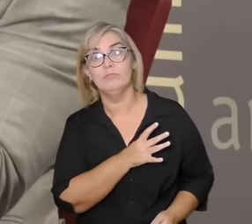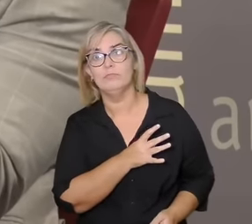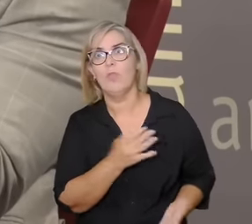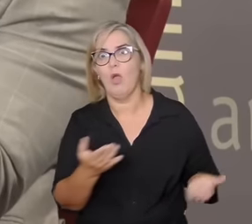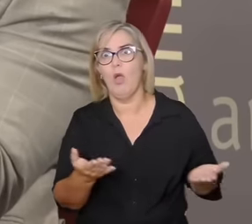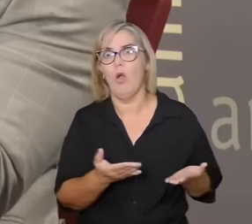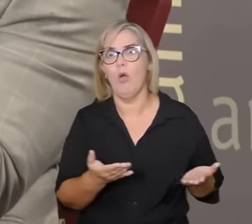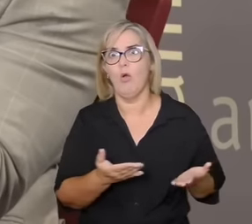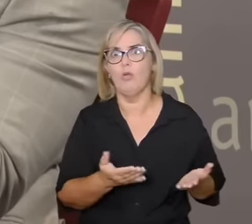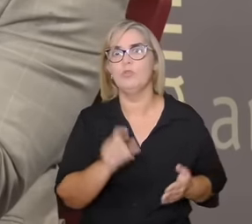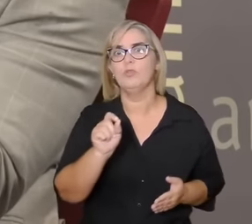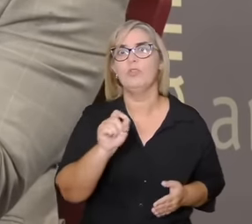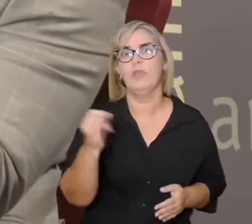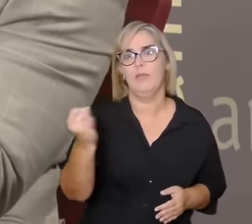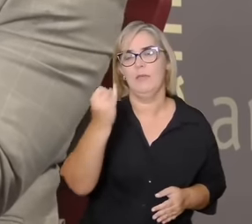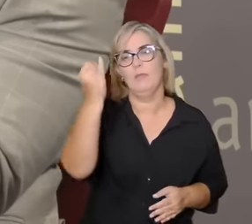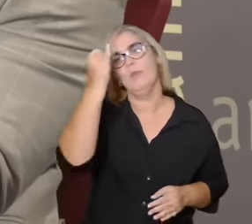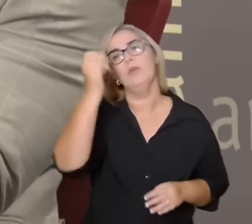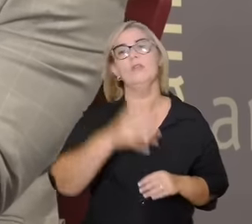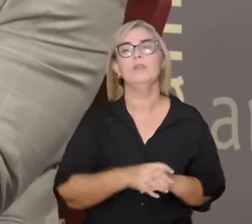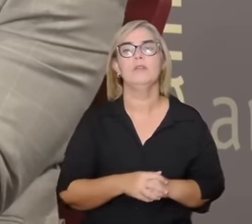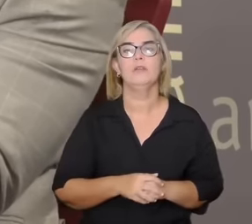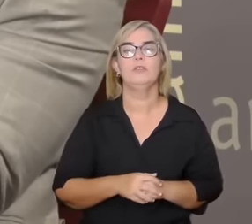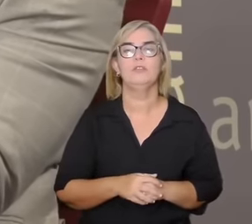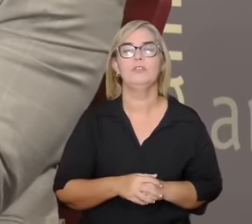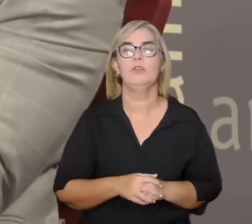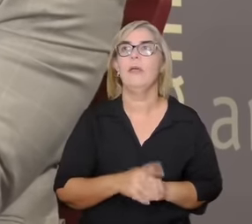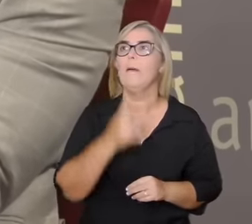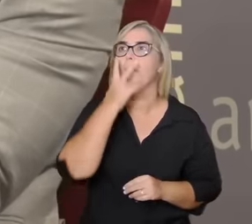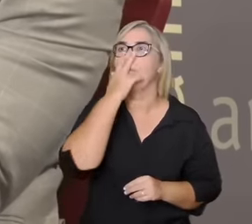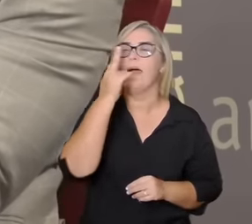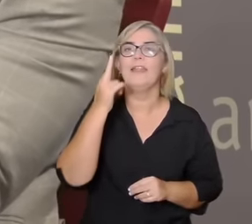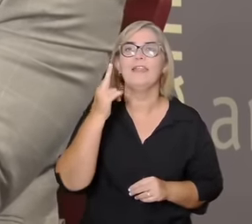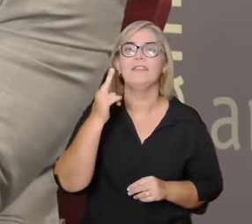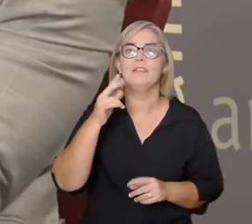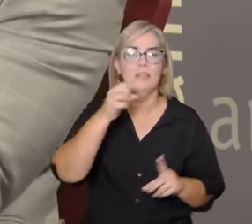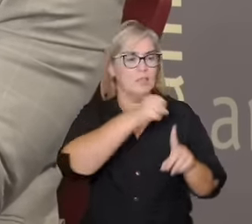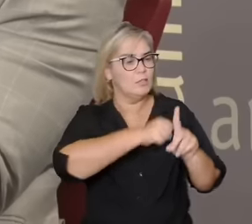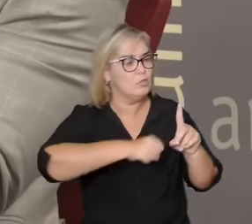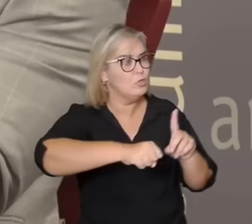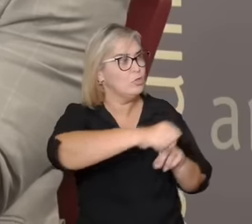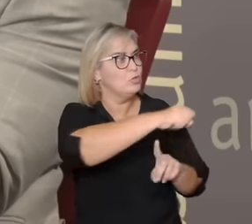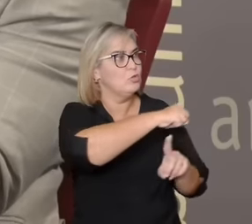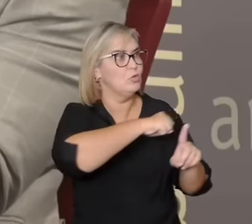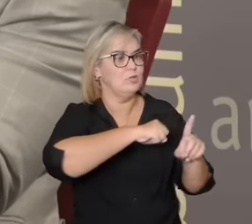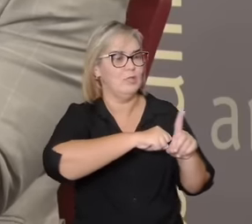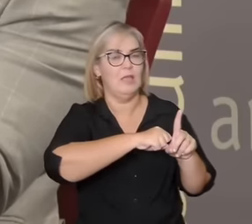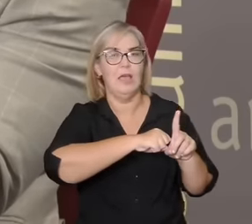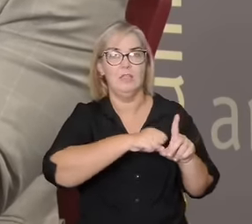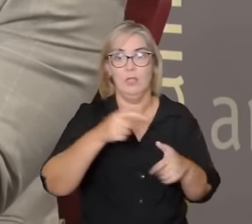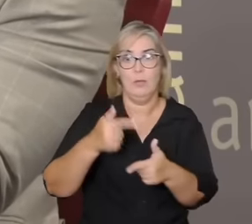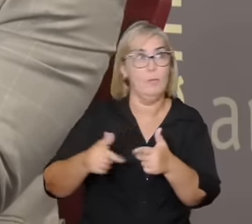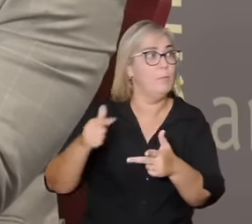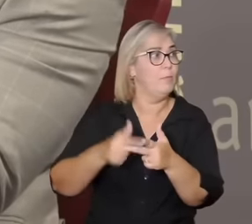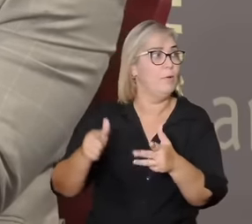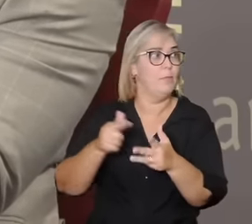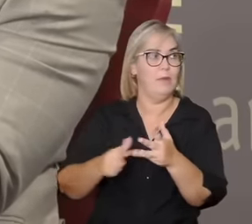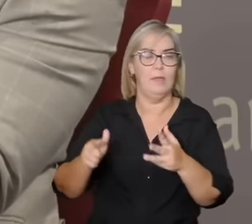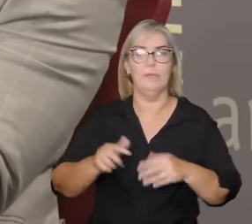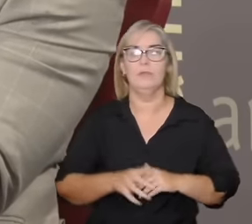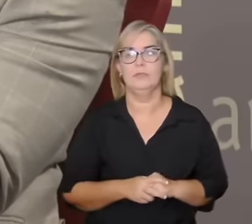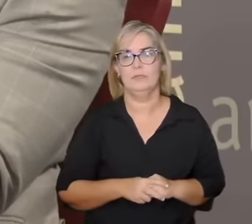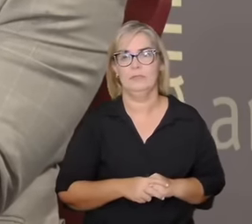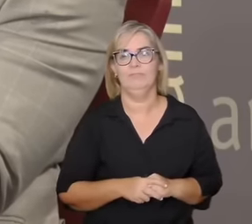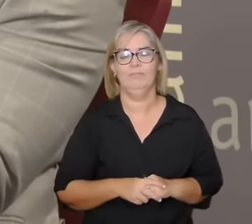preponderante são dispositivos de sociedades em crise muito medo